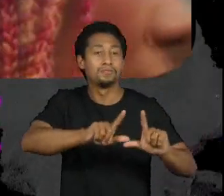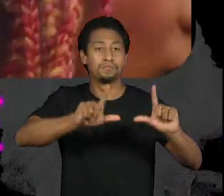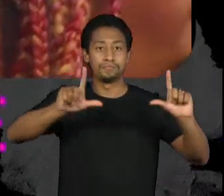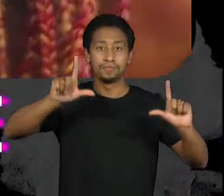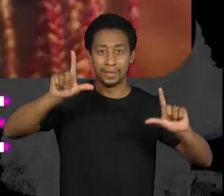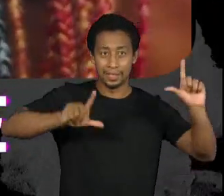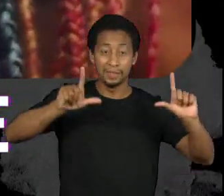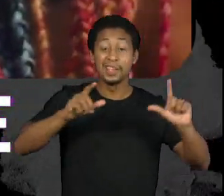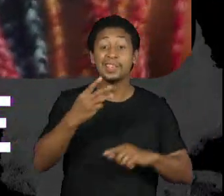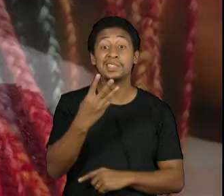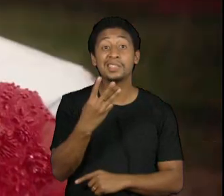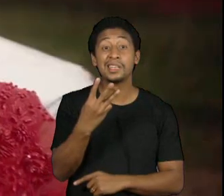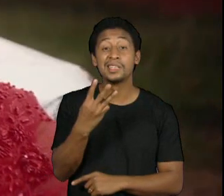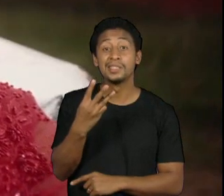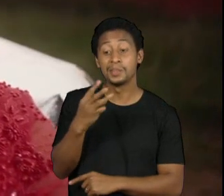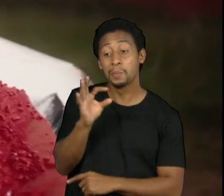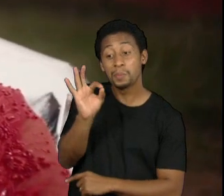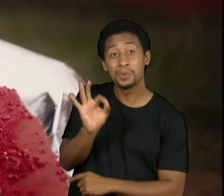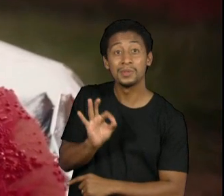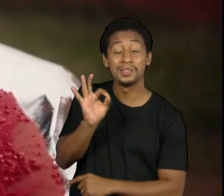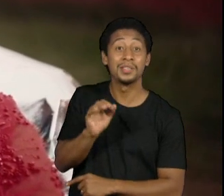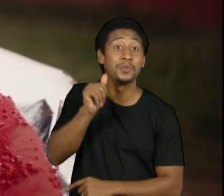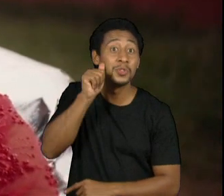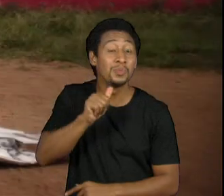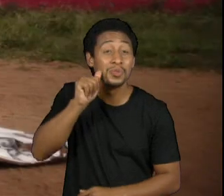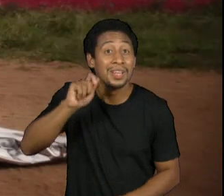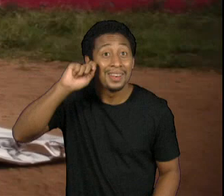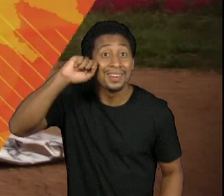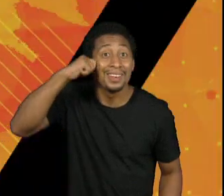Em 2020, 22%.